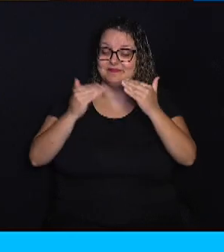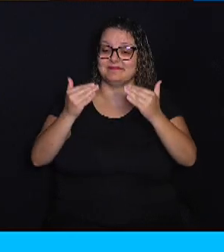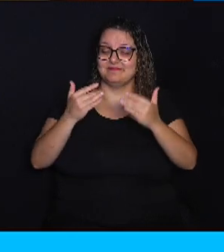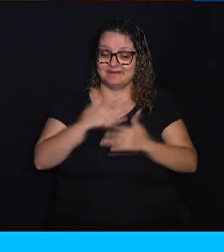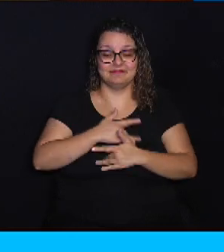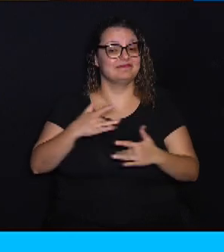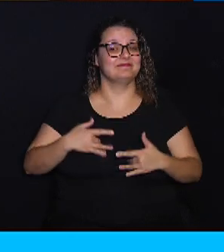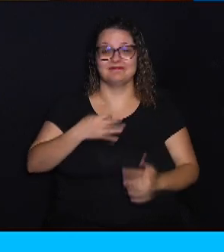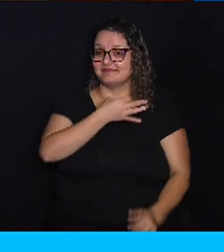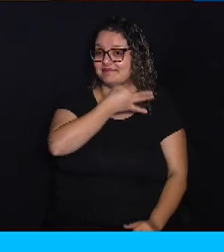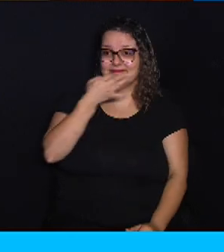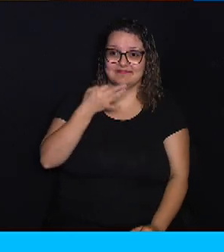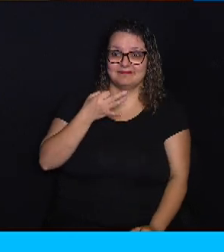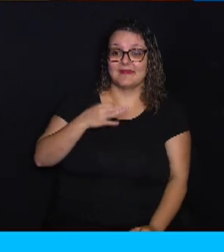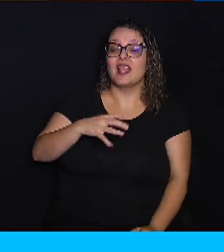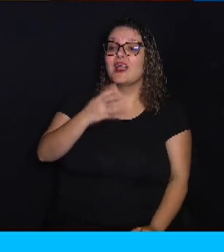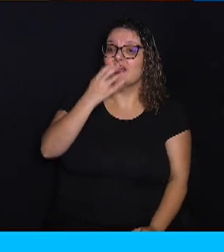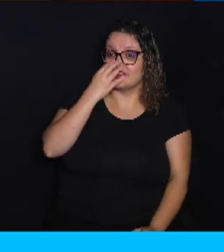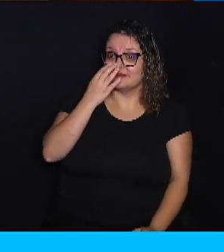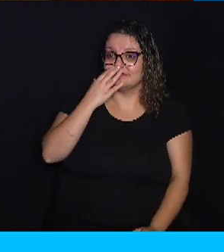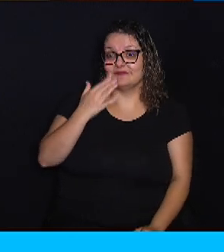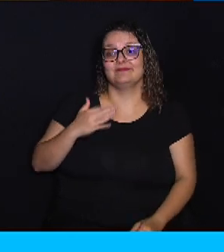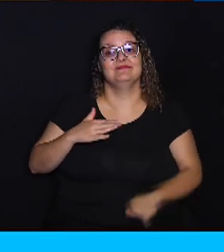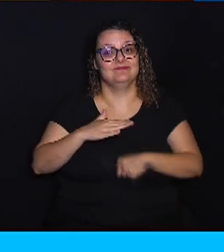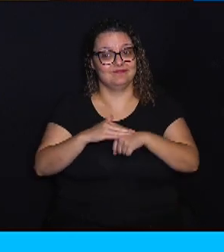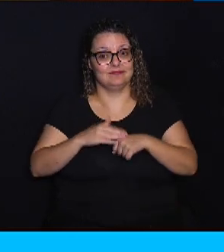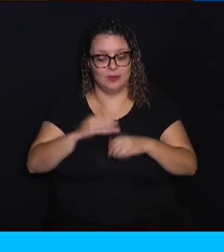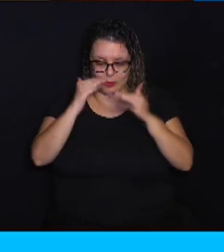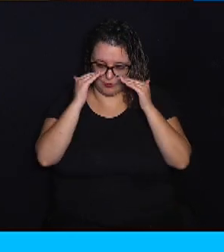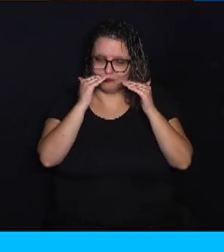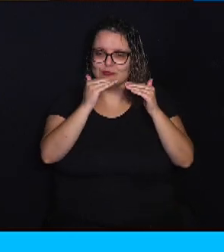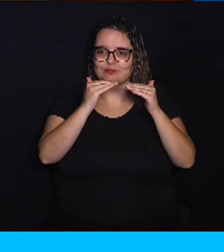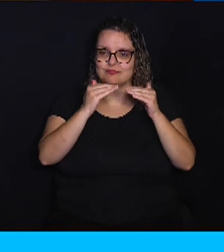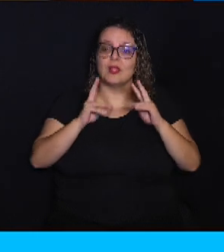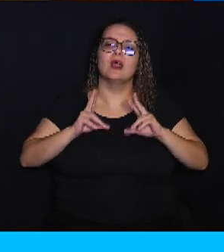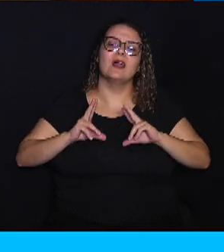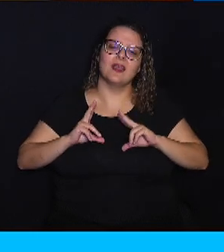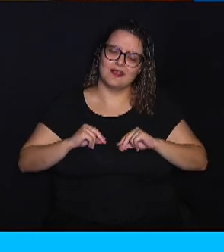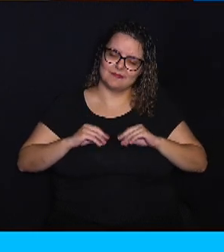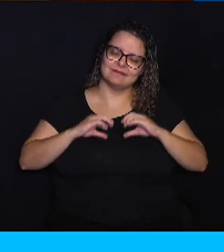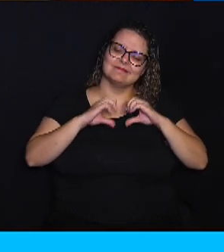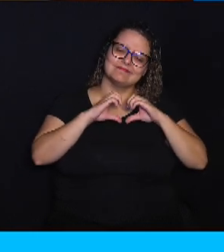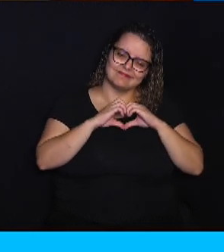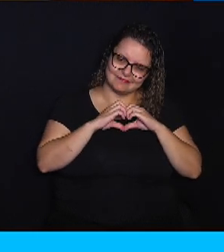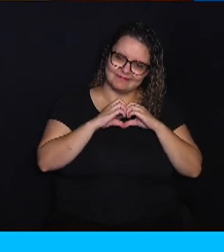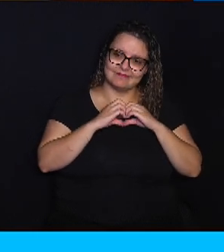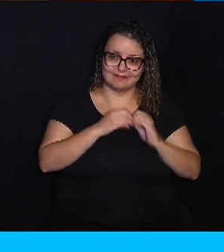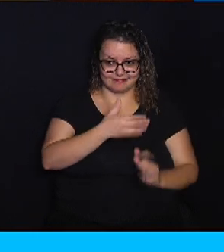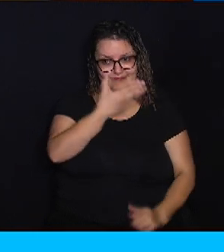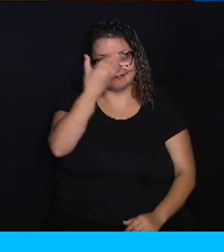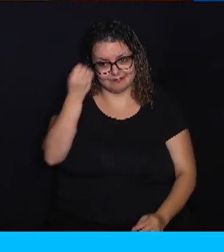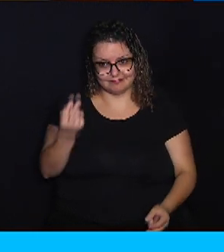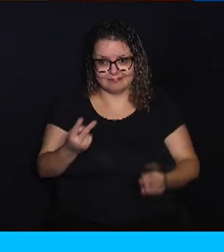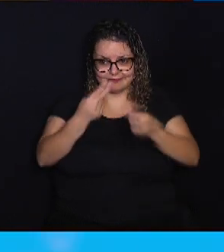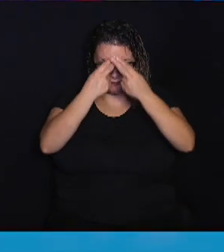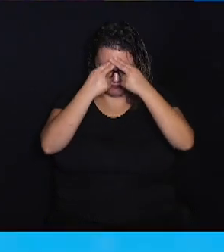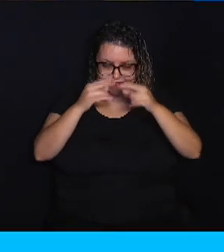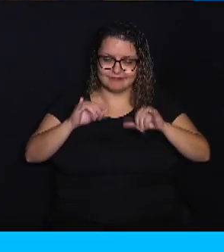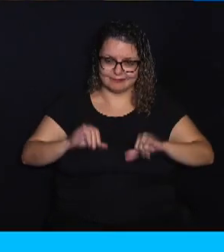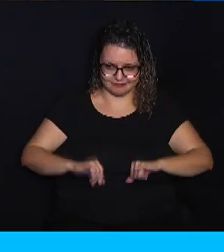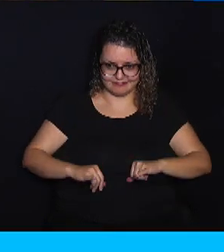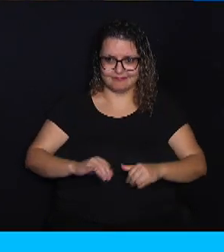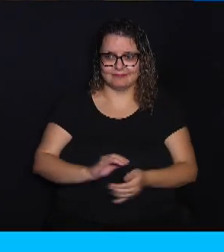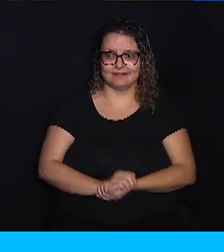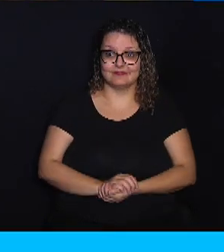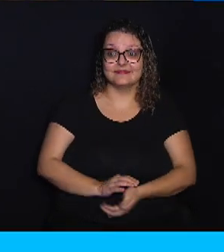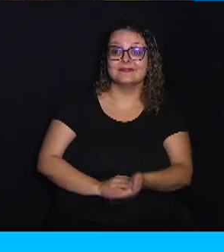e saudável. É um cãozinho dócil e bem obediente e que merece muito amor para esquecer todo o sofrimento vivido.